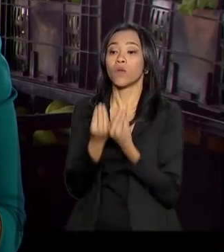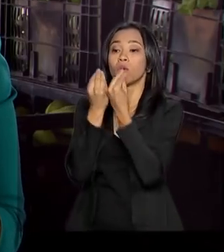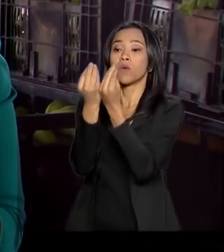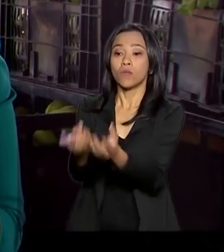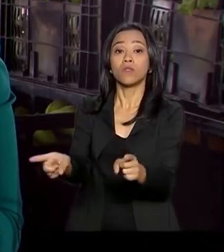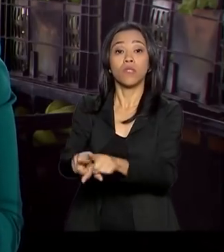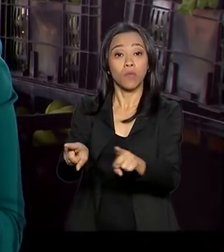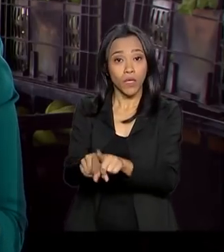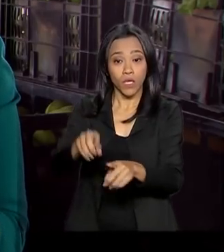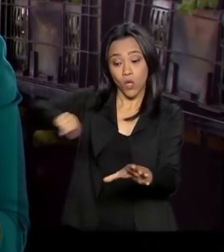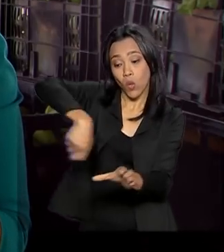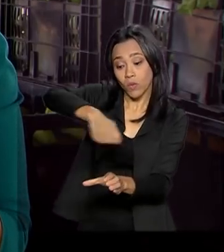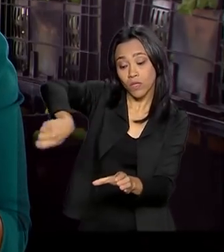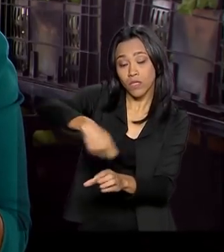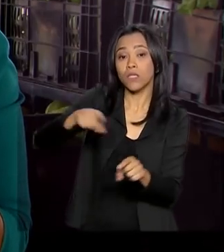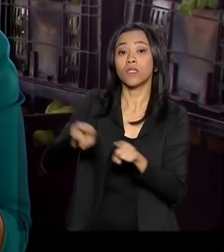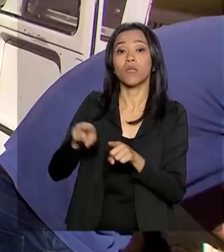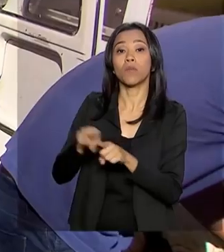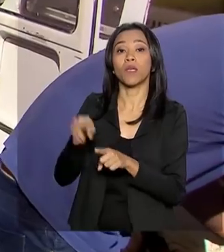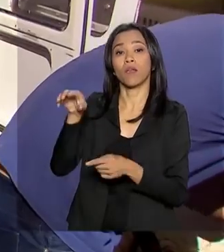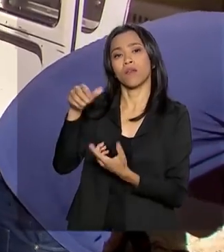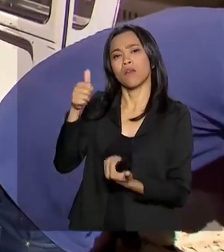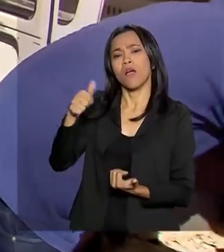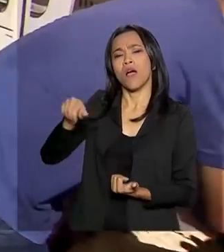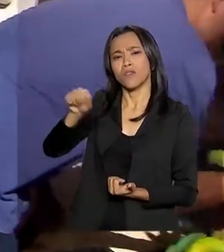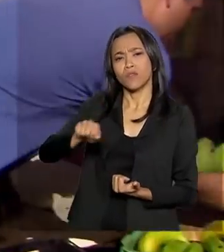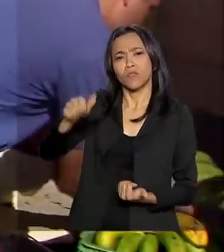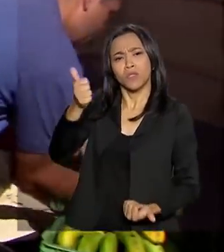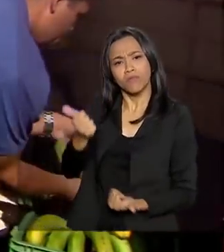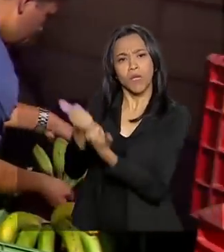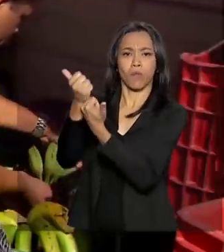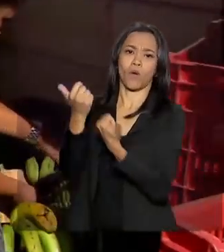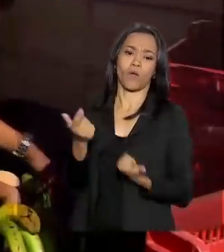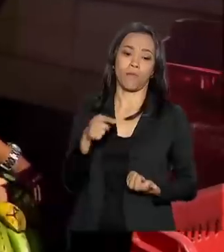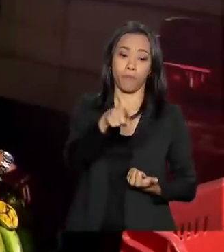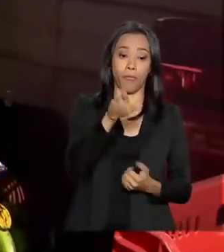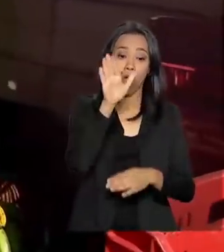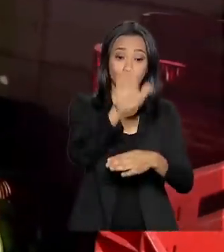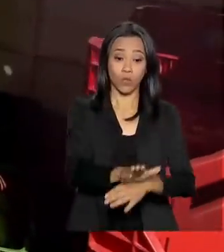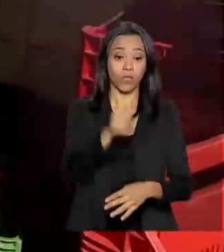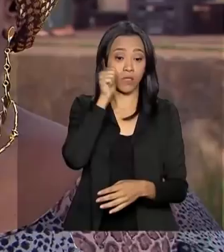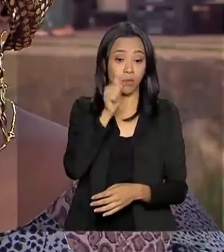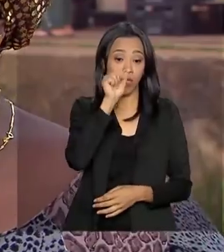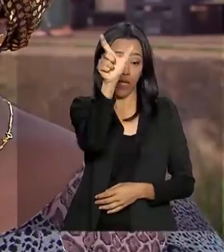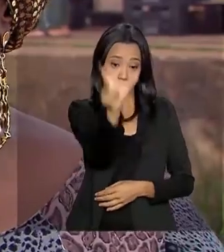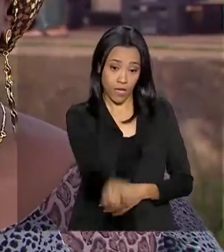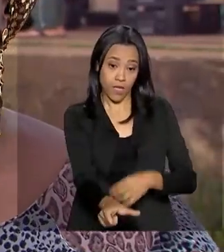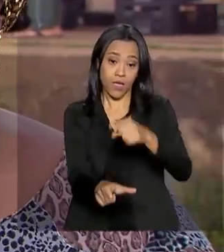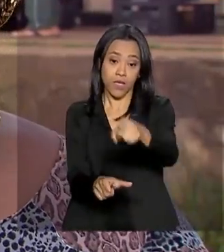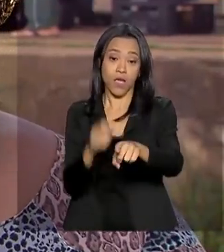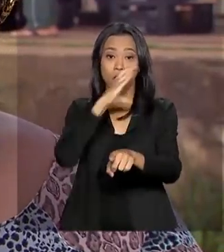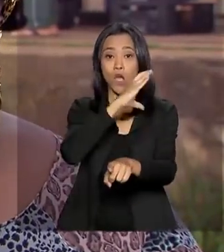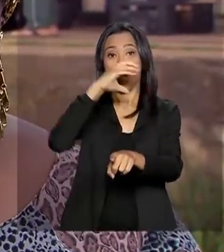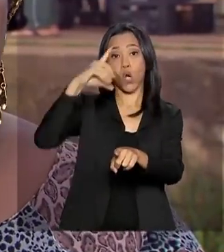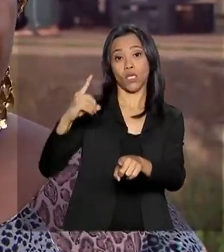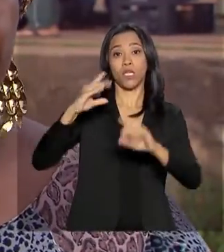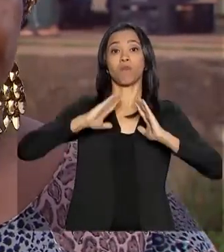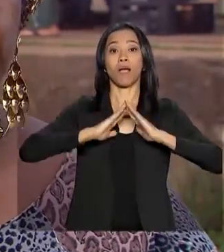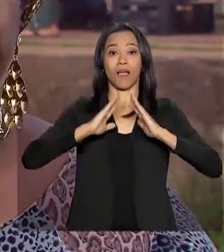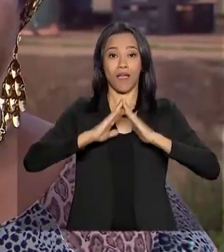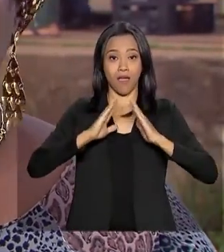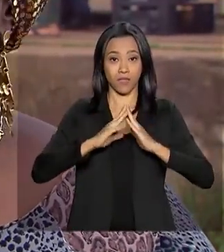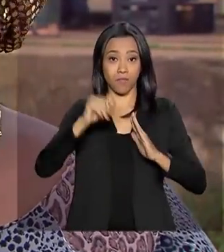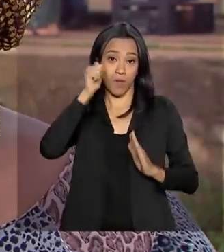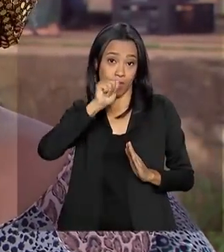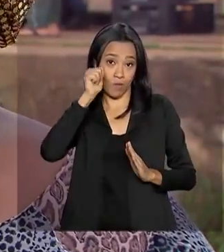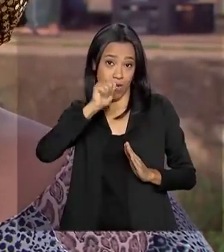assistência social em todo o país. As doações ajudam pessoas como Maria Lúcia, que coordena uma casa de recuperação